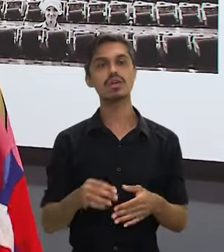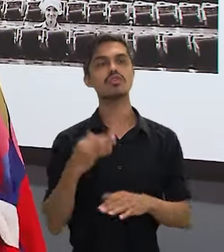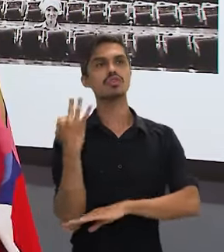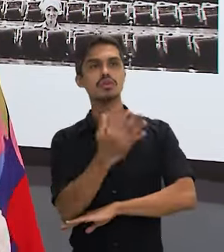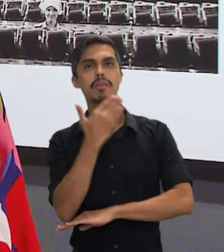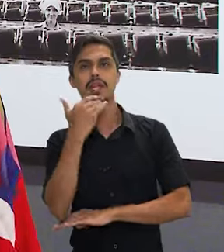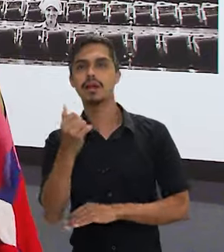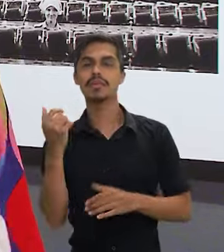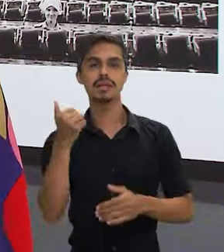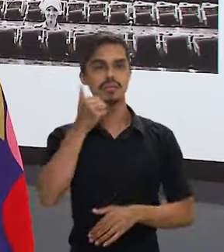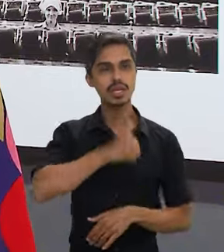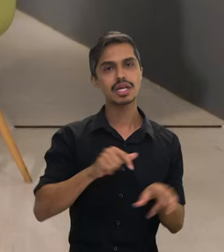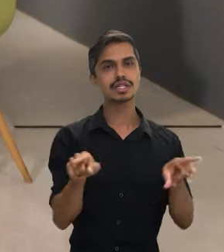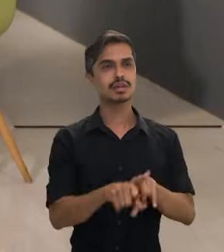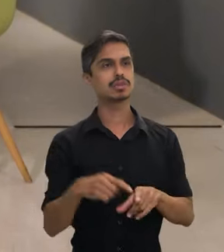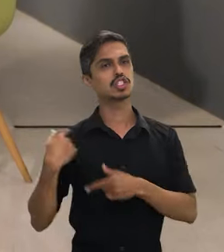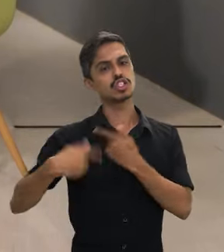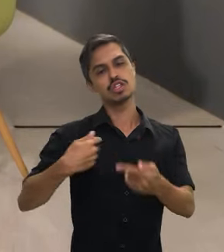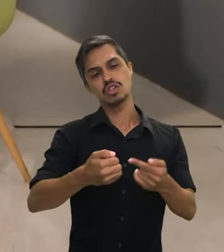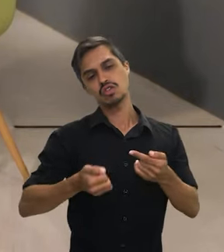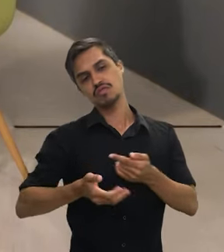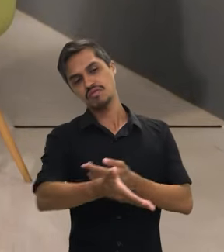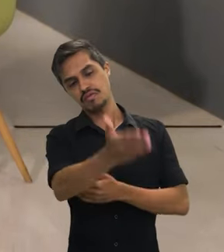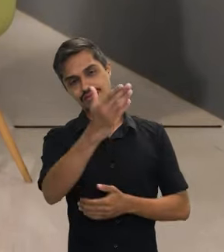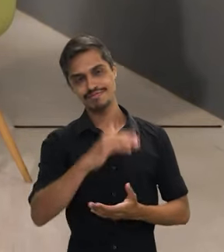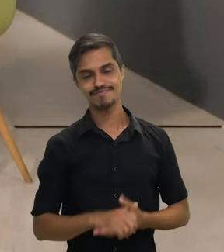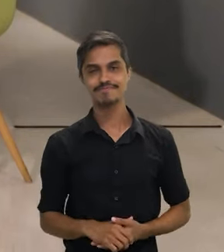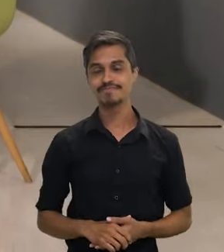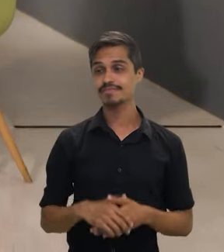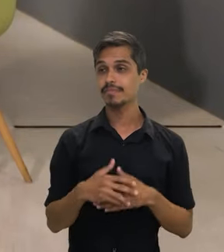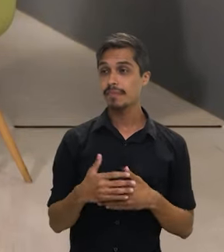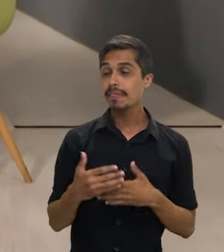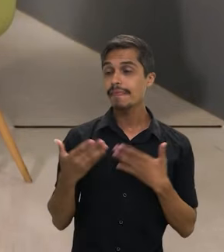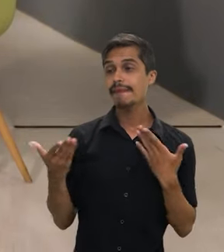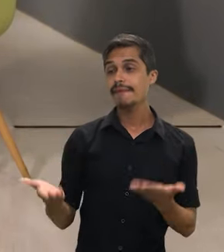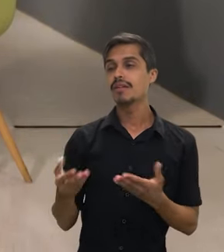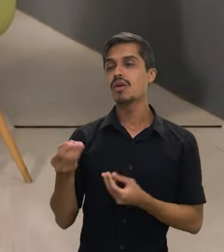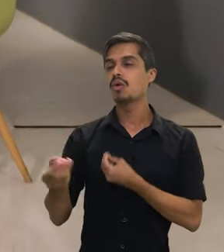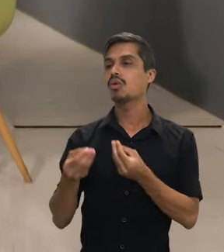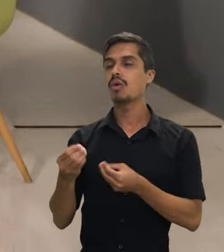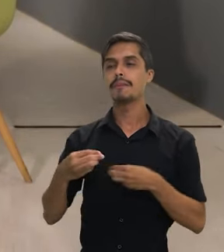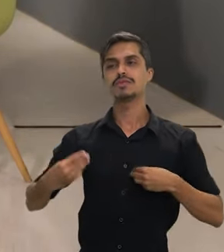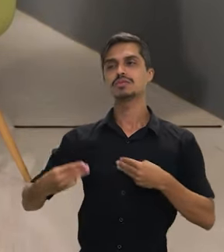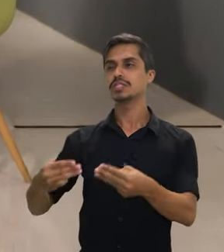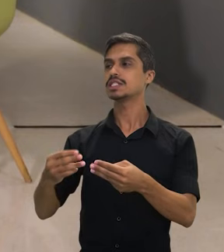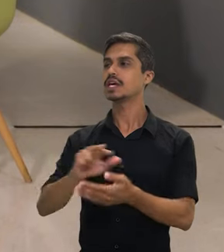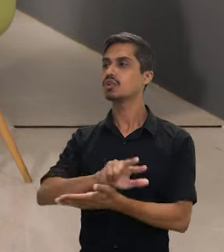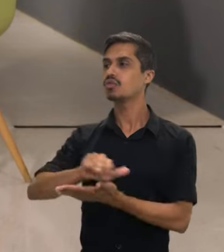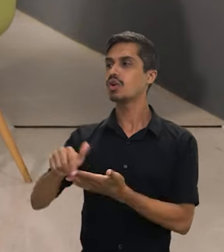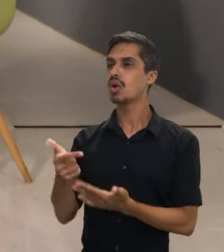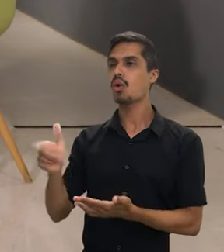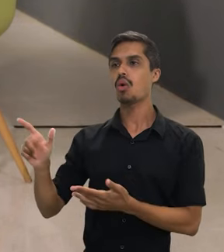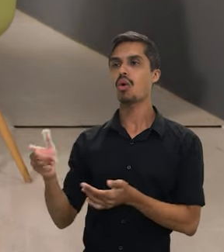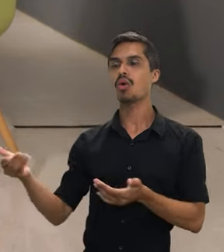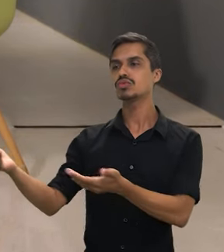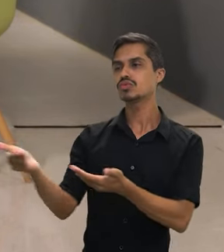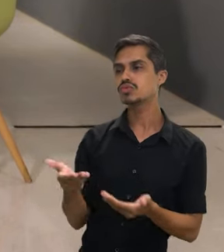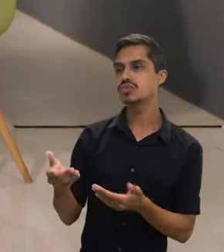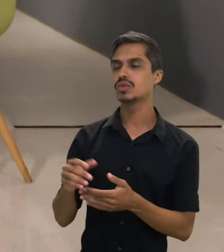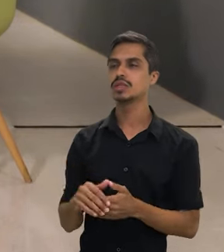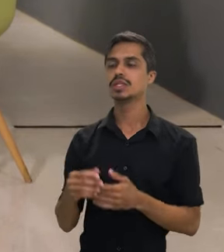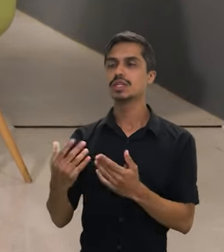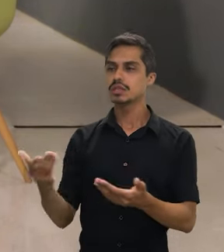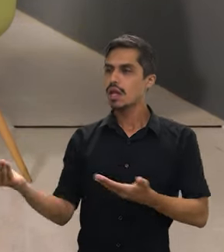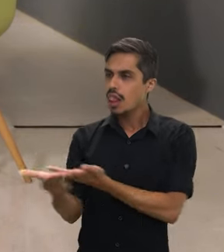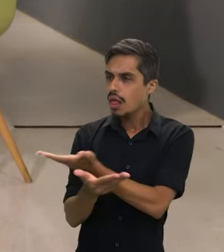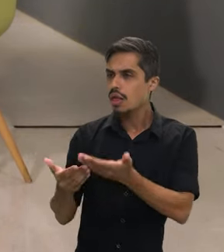para as nossas mulheres, meninas e todas as gerações que vão vir ainda. E como que tem sido, então, a recepção dos outros ministérios nesse trabalho? Vocês têm